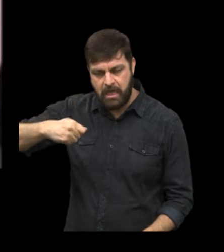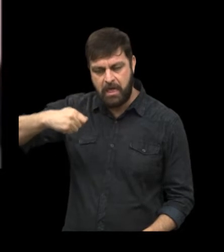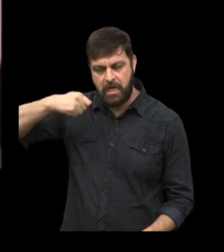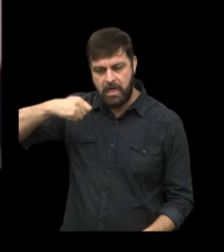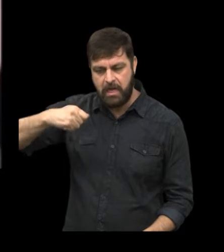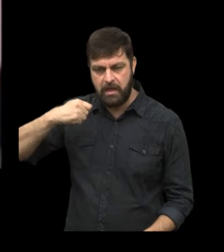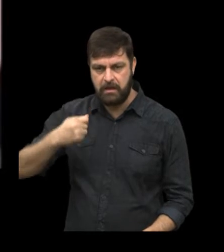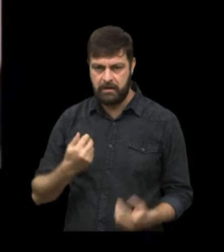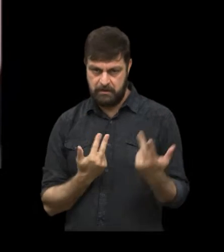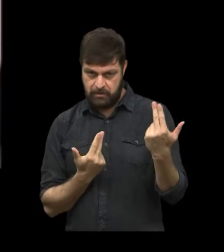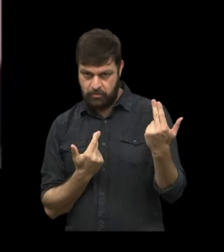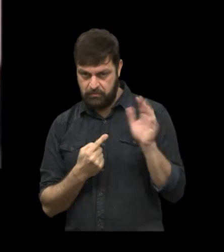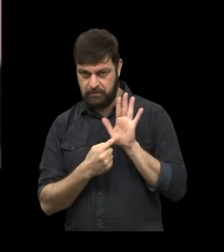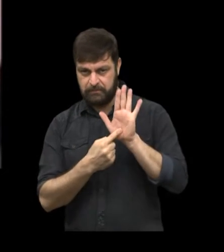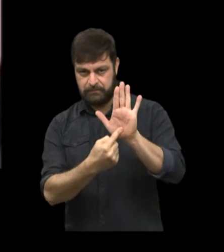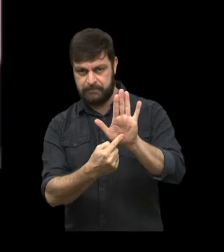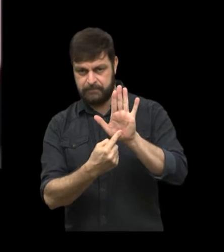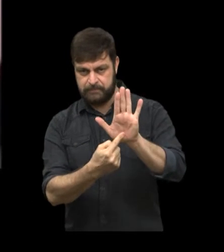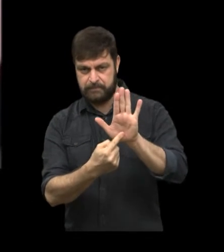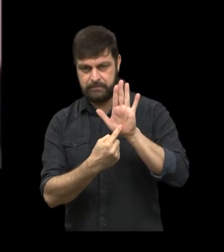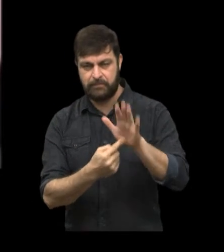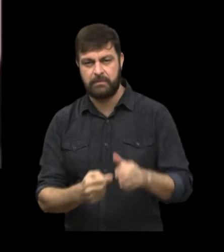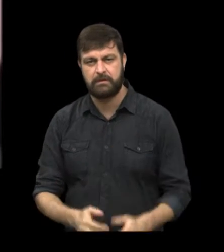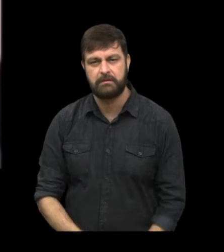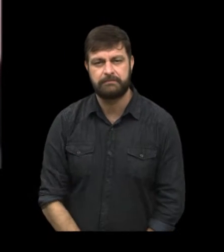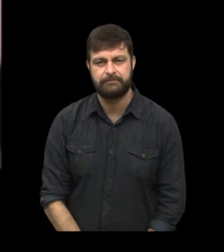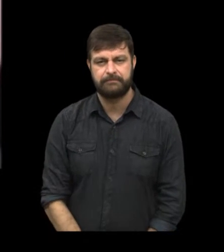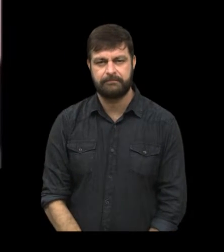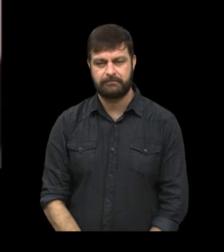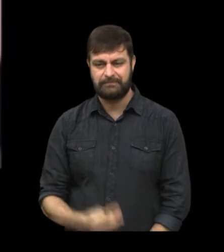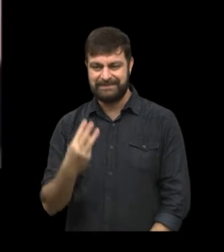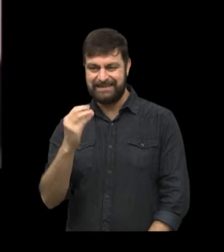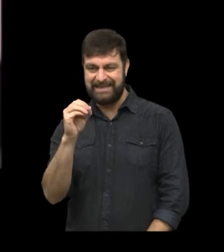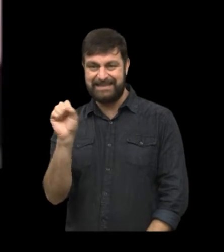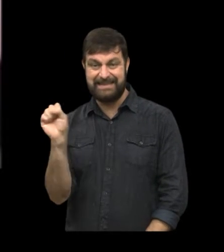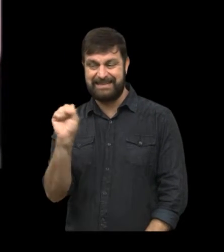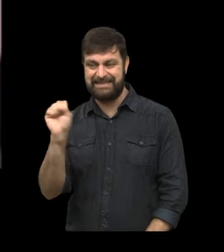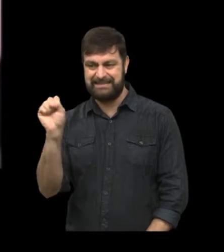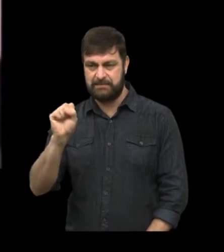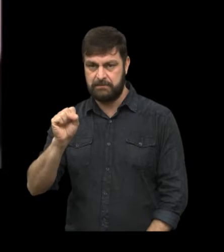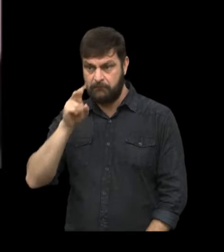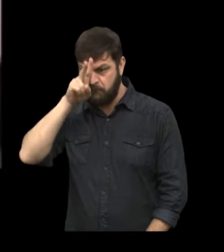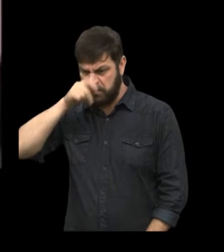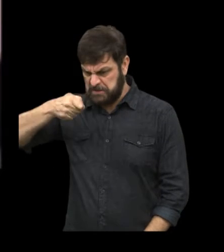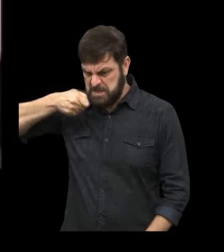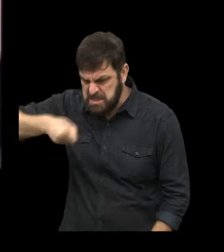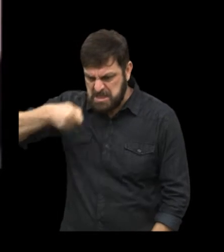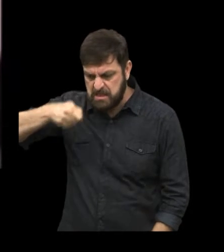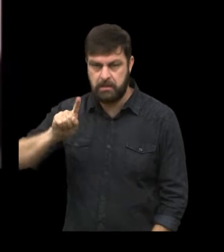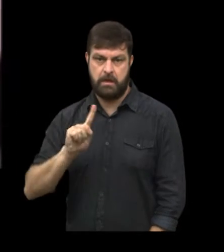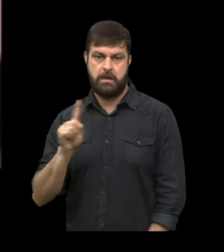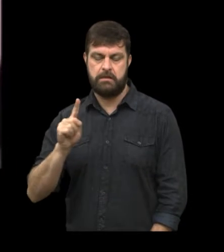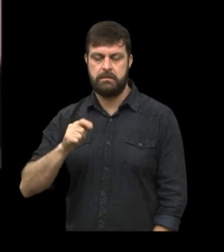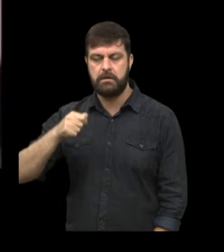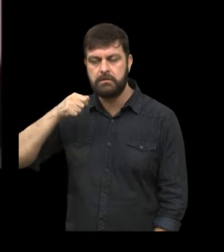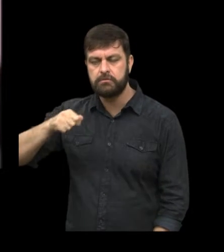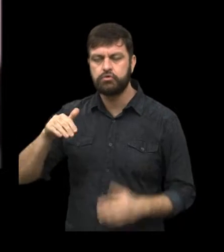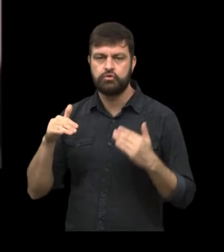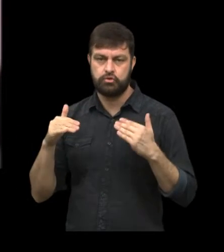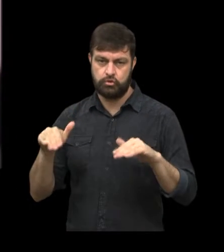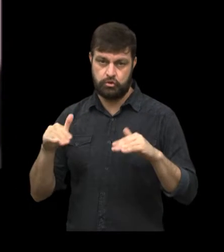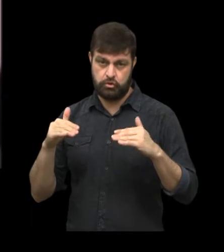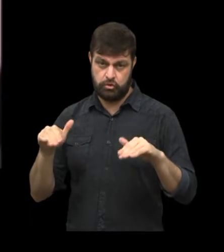aqui o produto já está aplicado nas cerdas, por 30 segundos. Não se usa força nessa técnica. E aí o produto vai